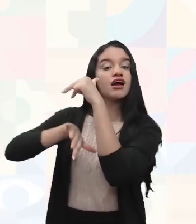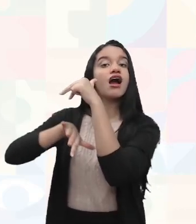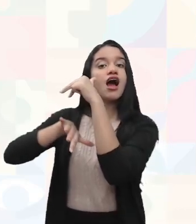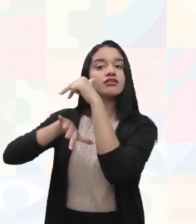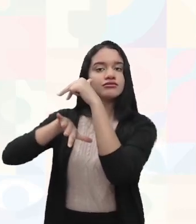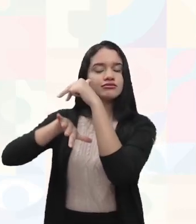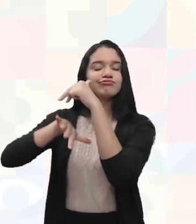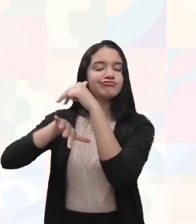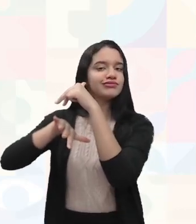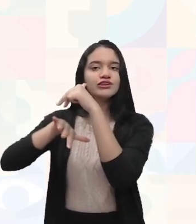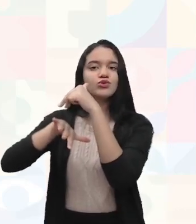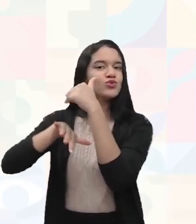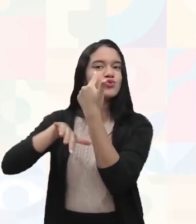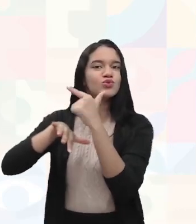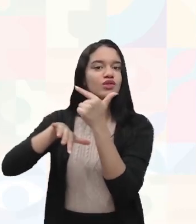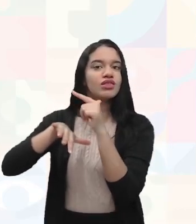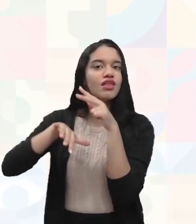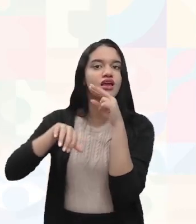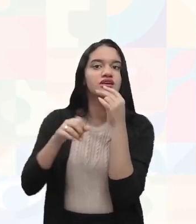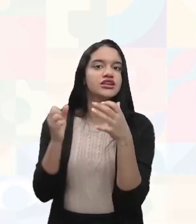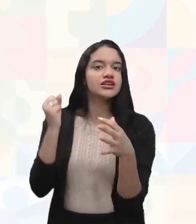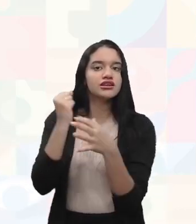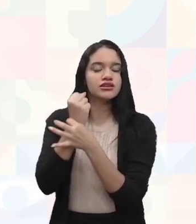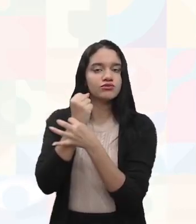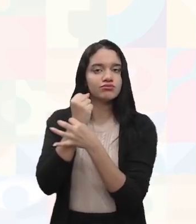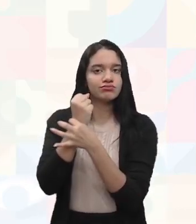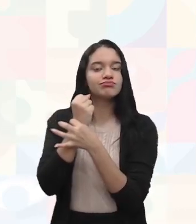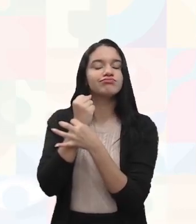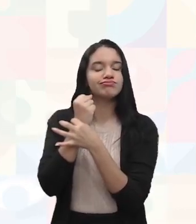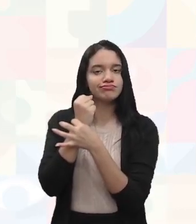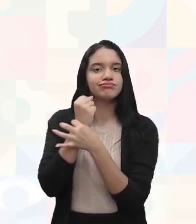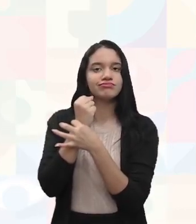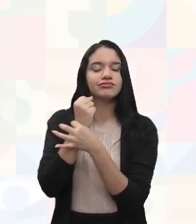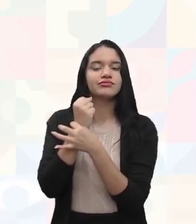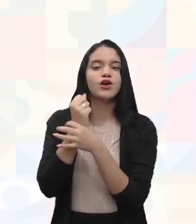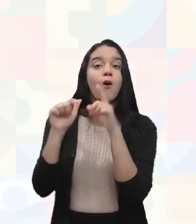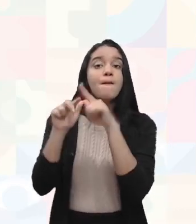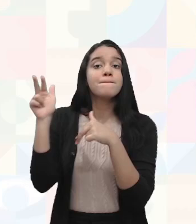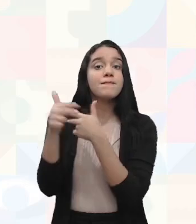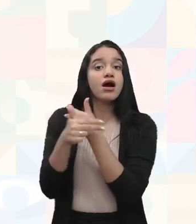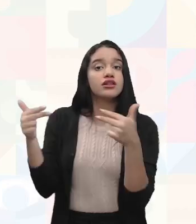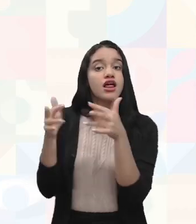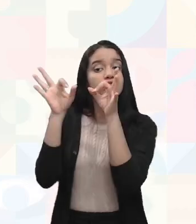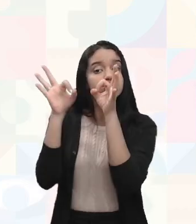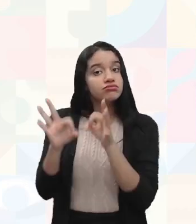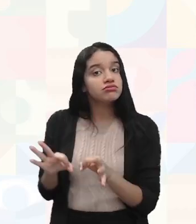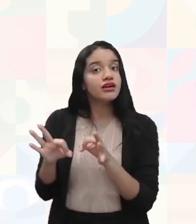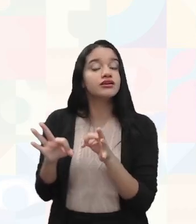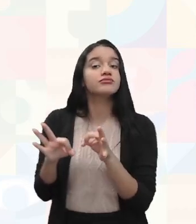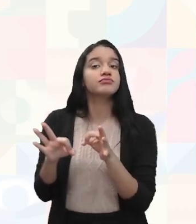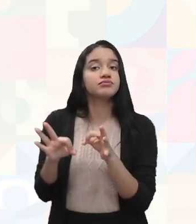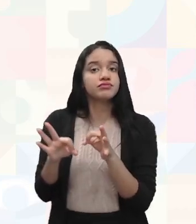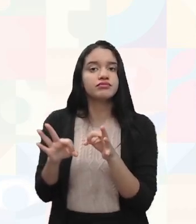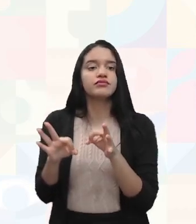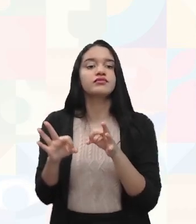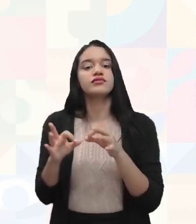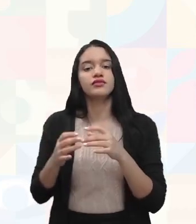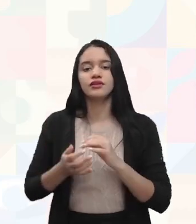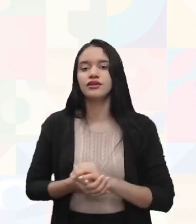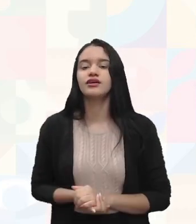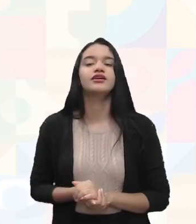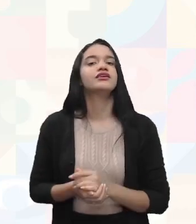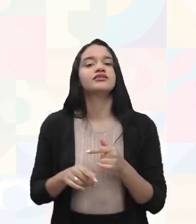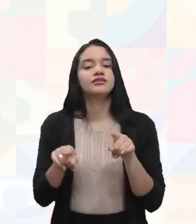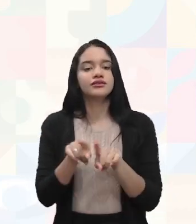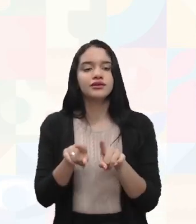equipamento sem estar com o produto material adequado, né, amarrado com corda, saco de areia,